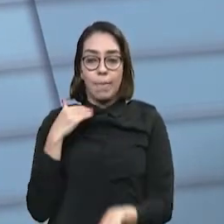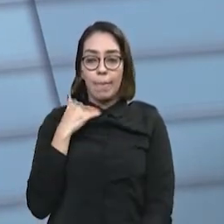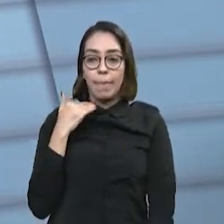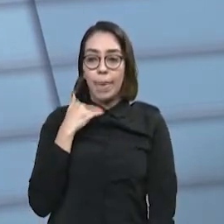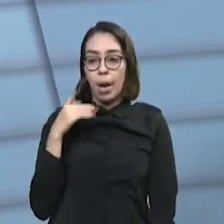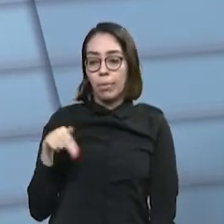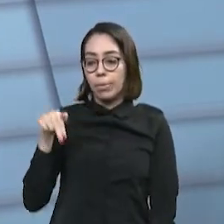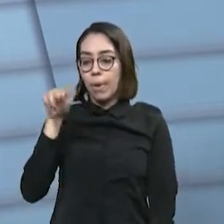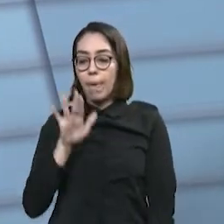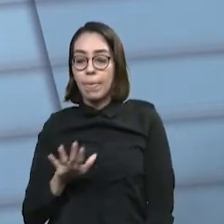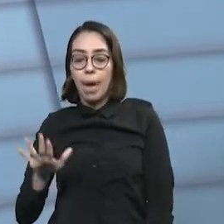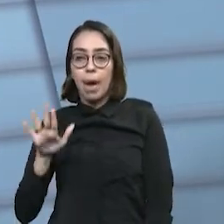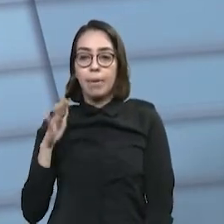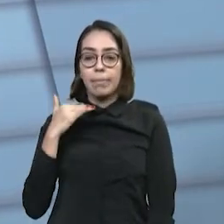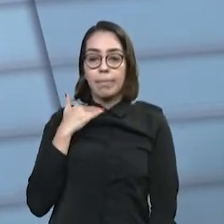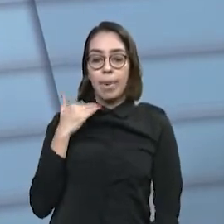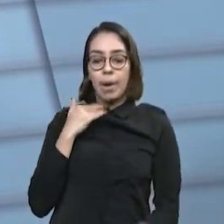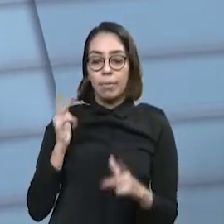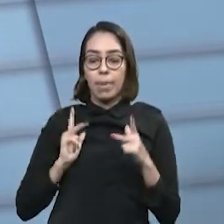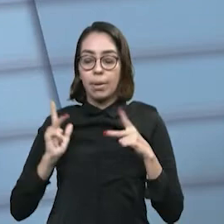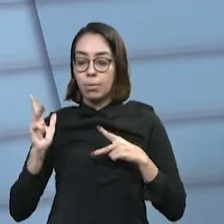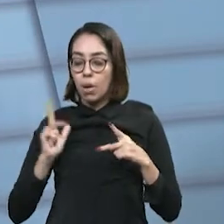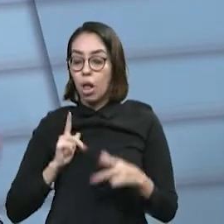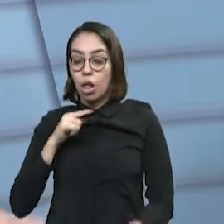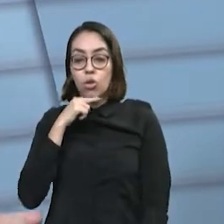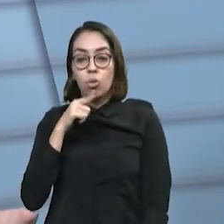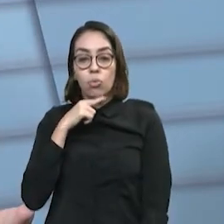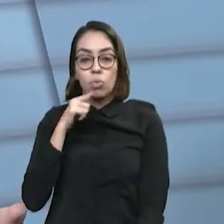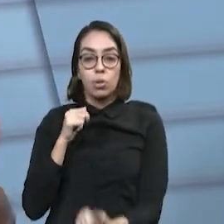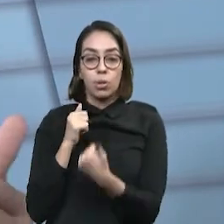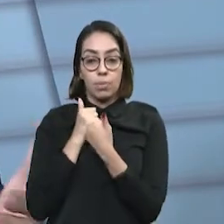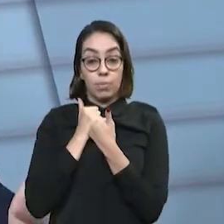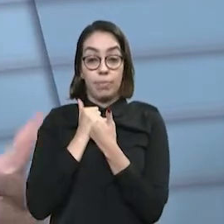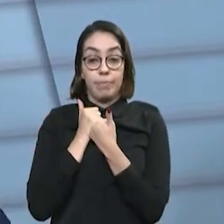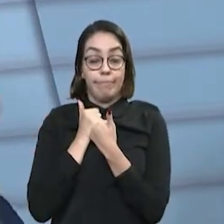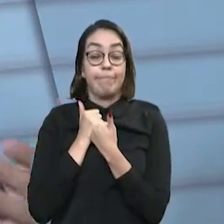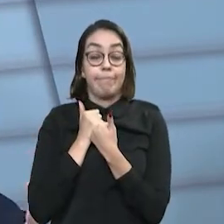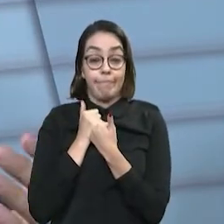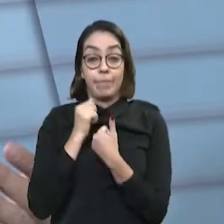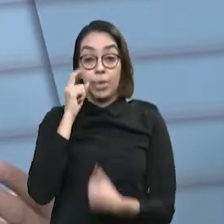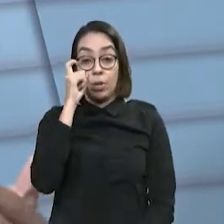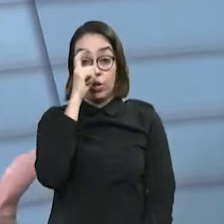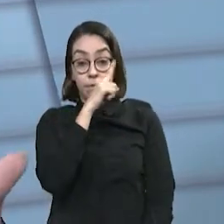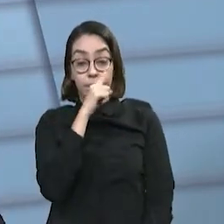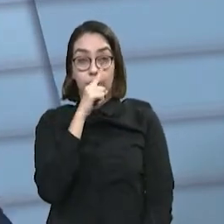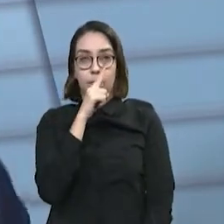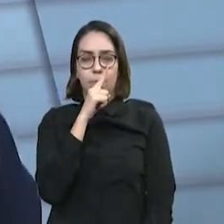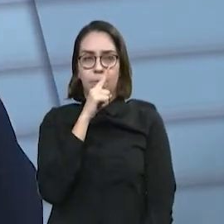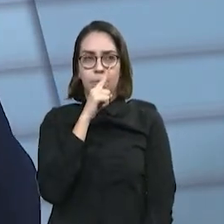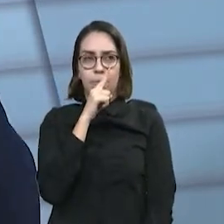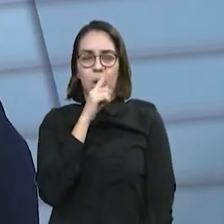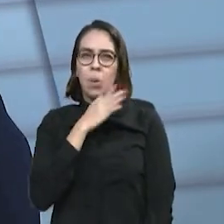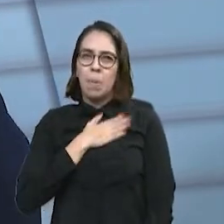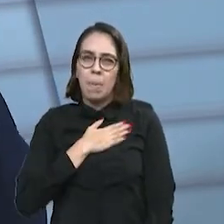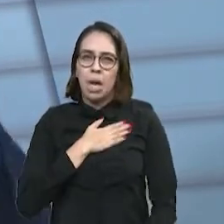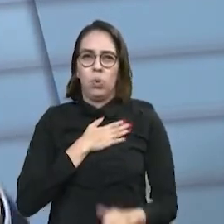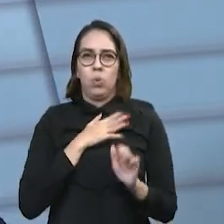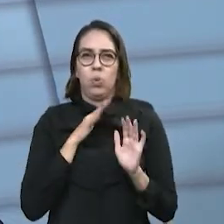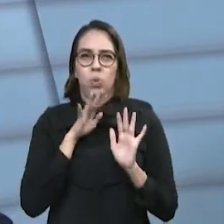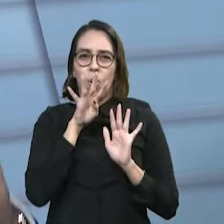Nordeste ou de um banco privado? E como é que eu tenho acesso a esse crédito se todos os meus indicadores e todos os meus